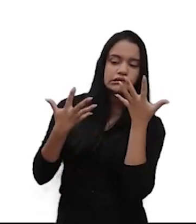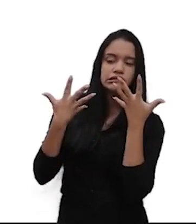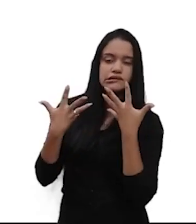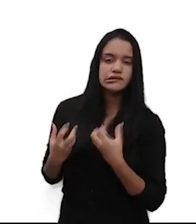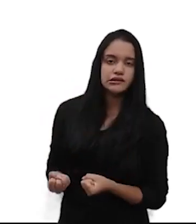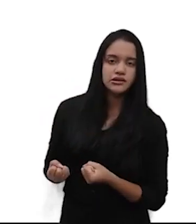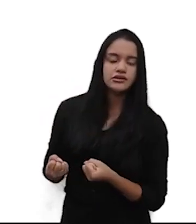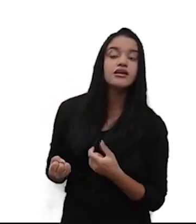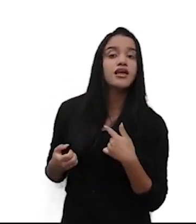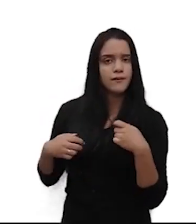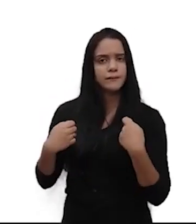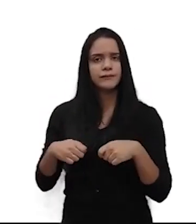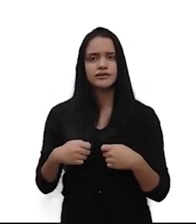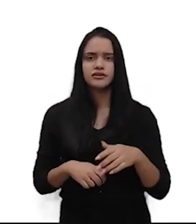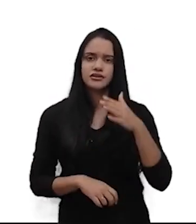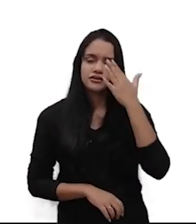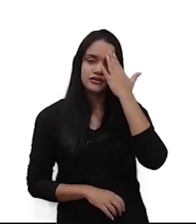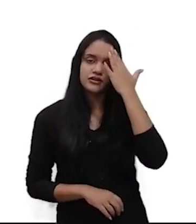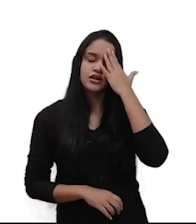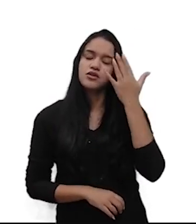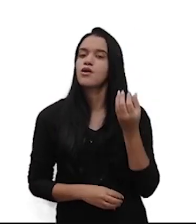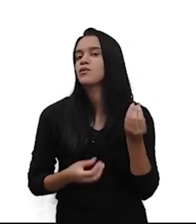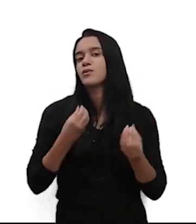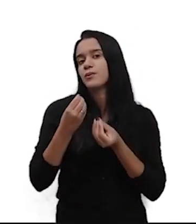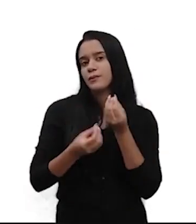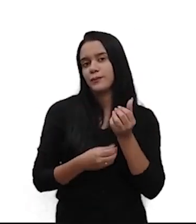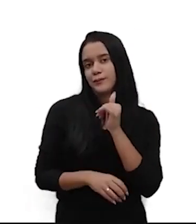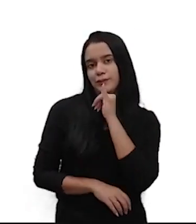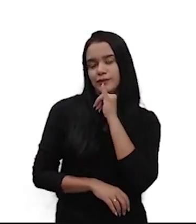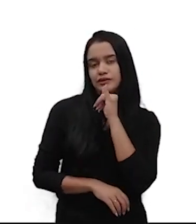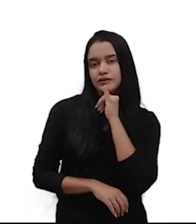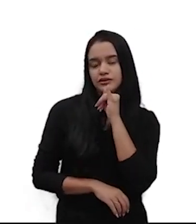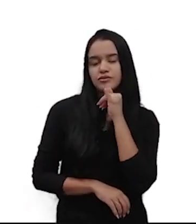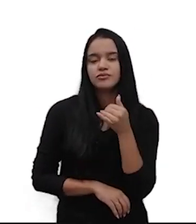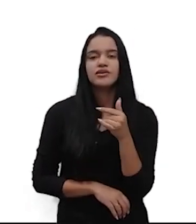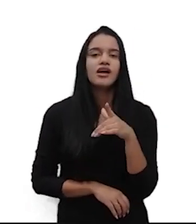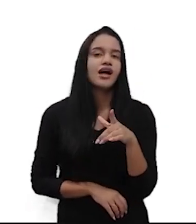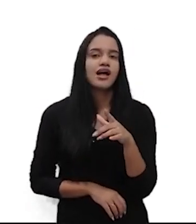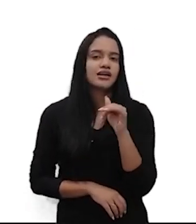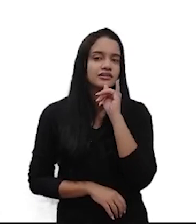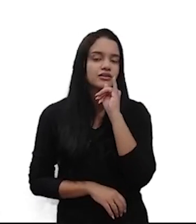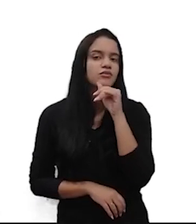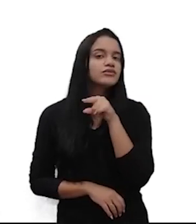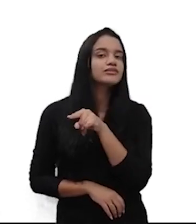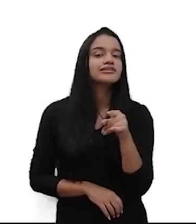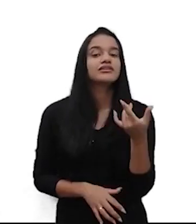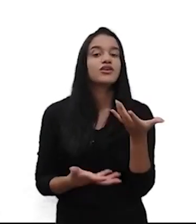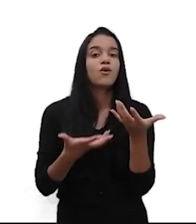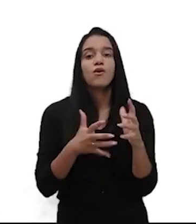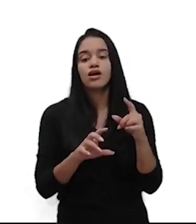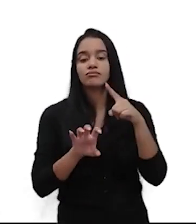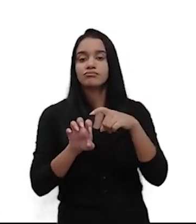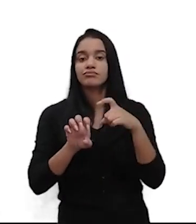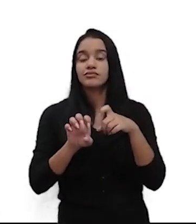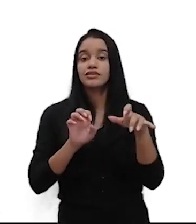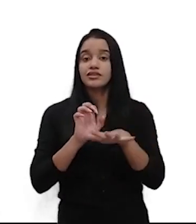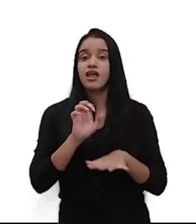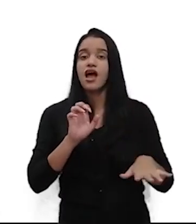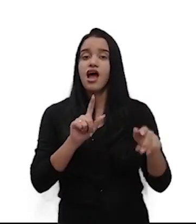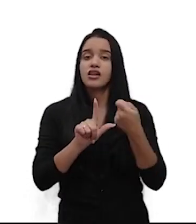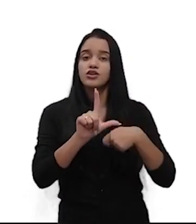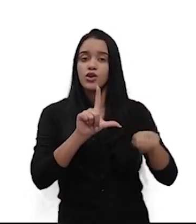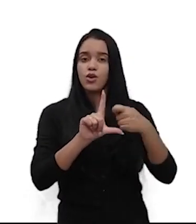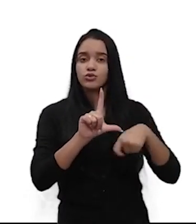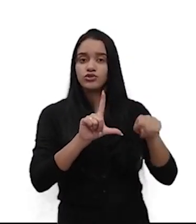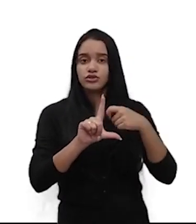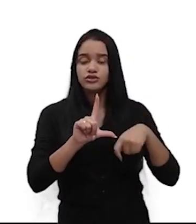Eu preciso entender como é que, por exemplo, há uma sazonalidade. Suponhamos que você talvez não queira empreender dentro da área de logística, mas que